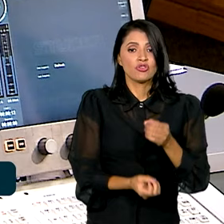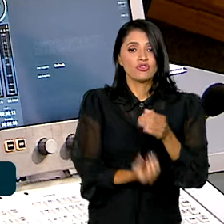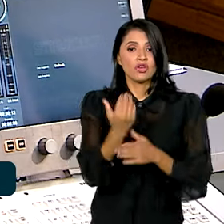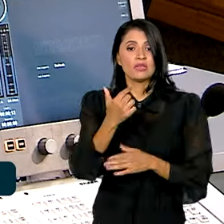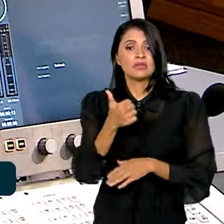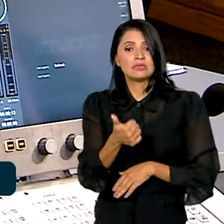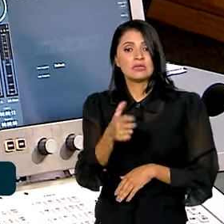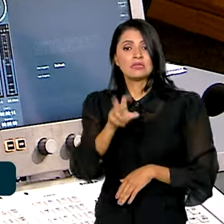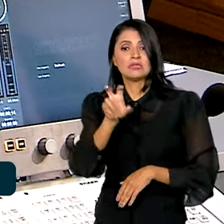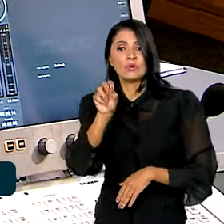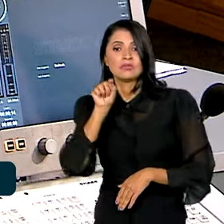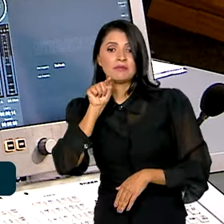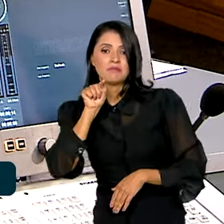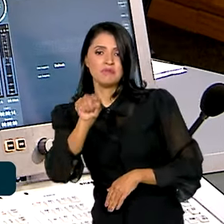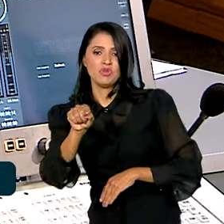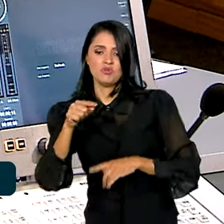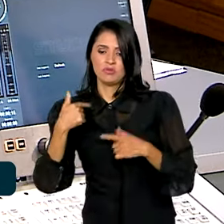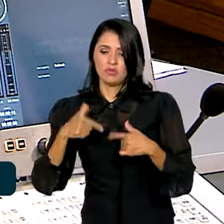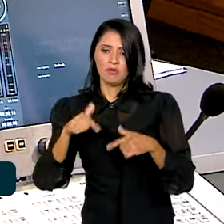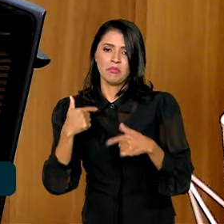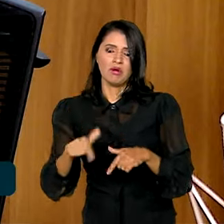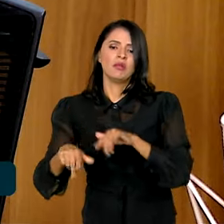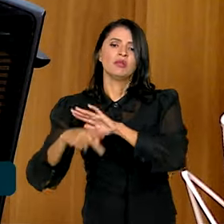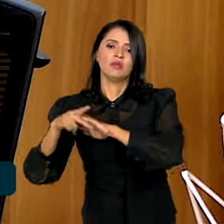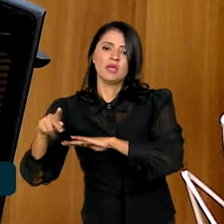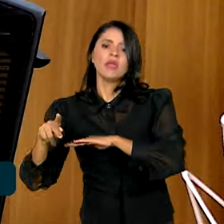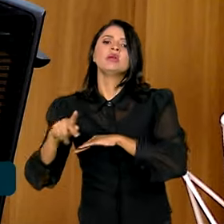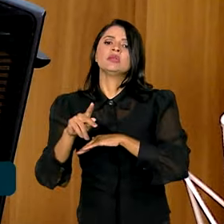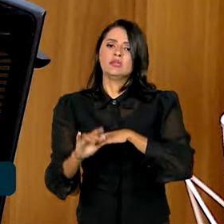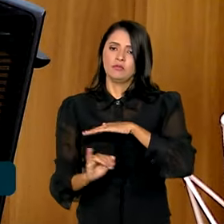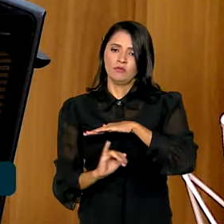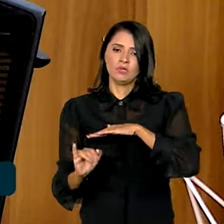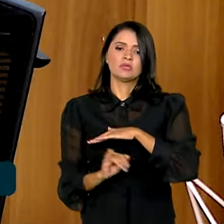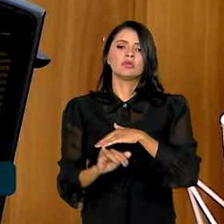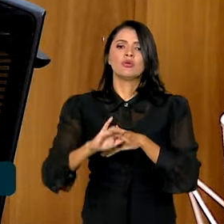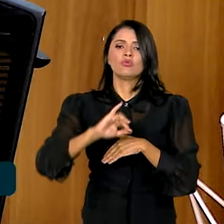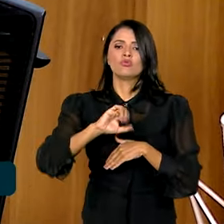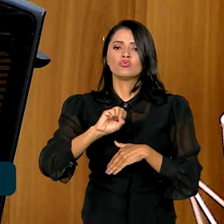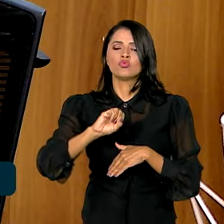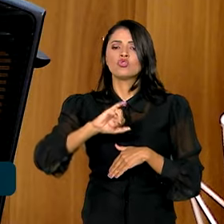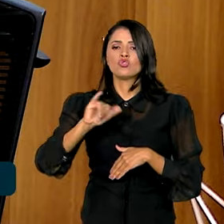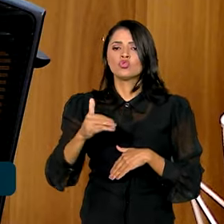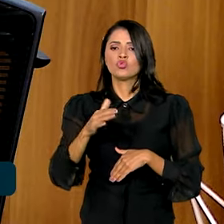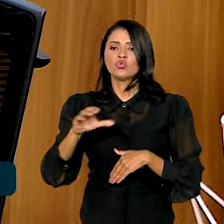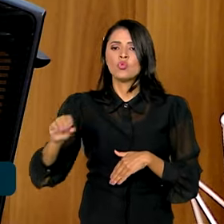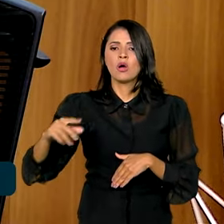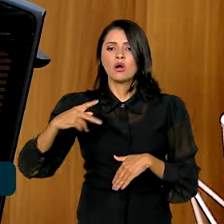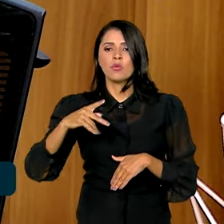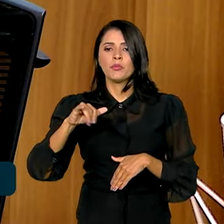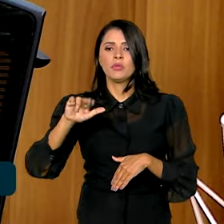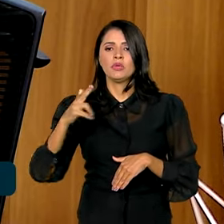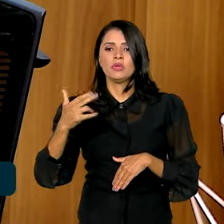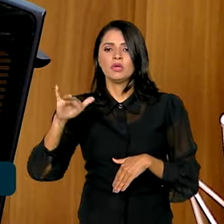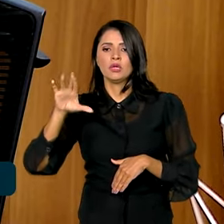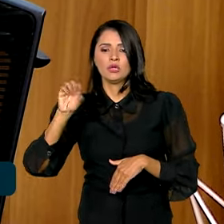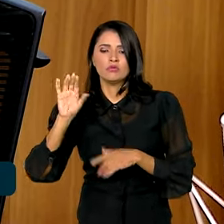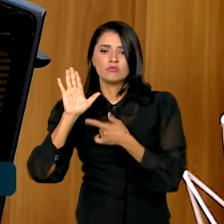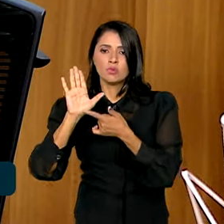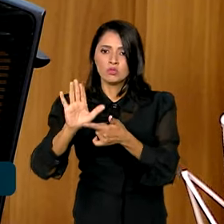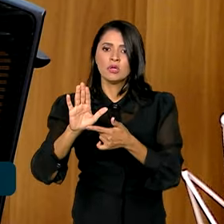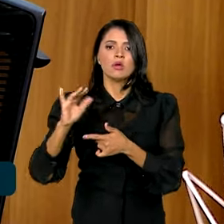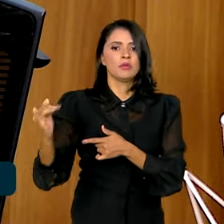empregos. Esse dado da Fundação João Pinheiro nos prova da importância na cadeia produtiva do país